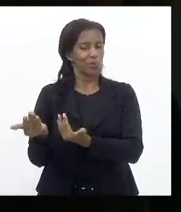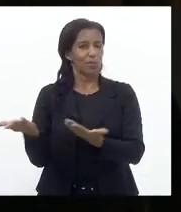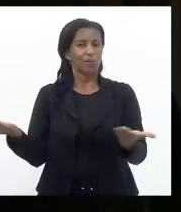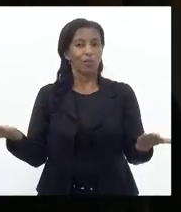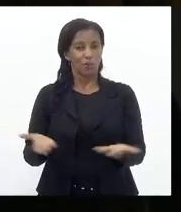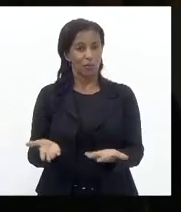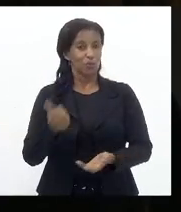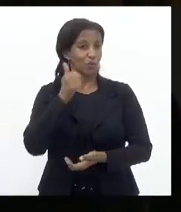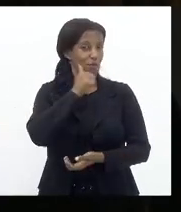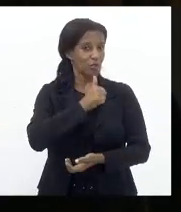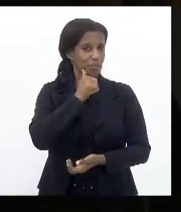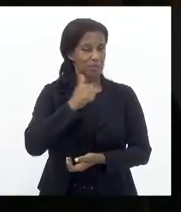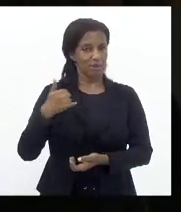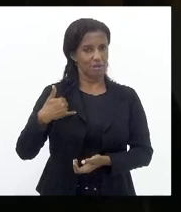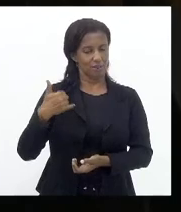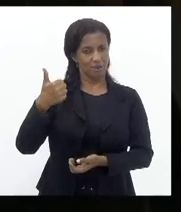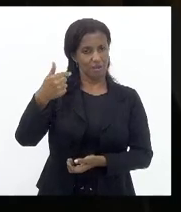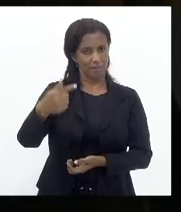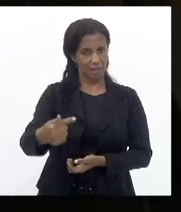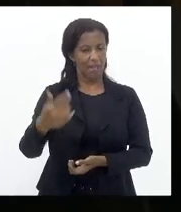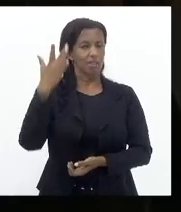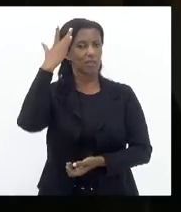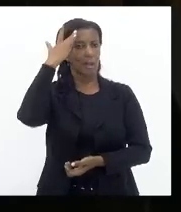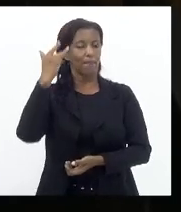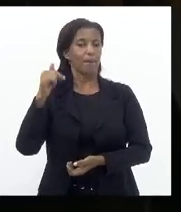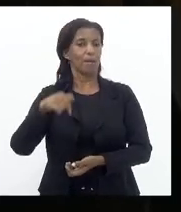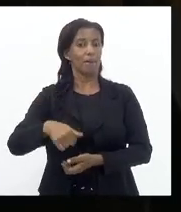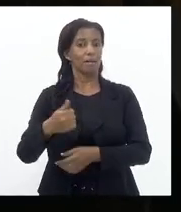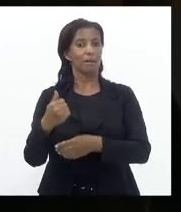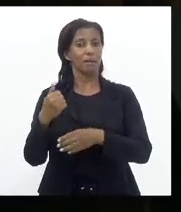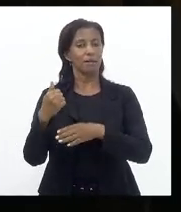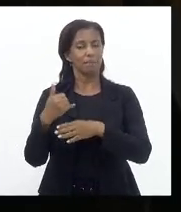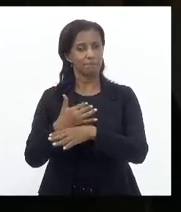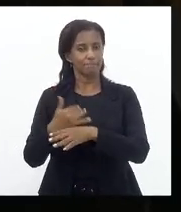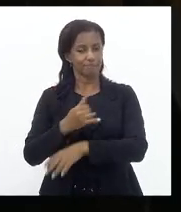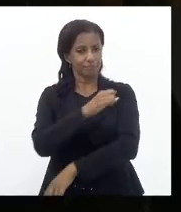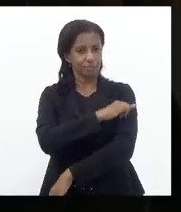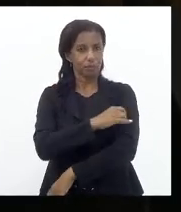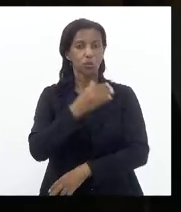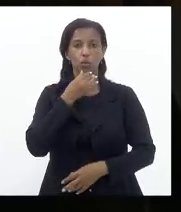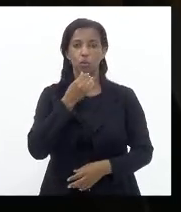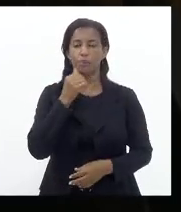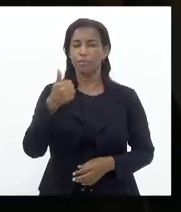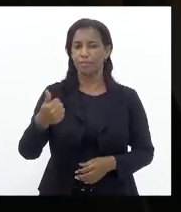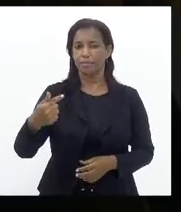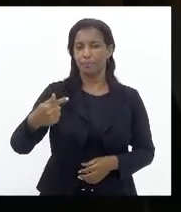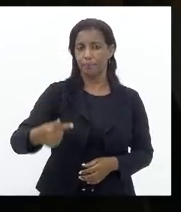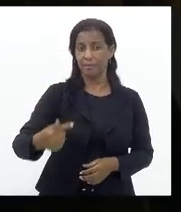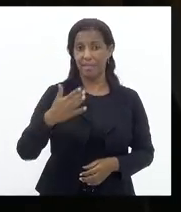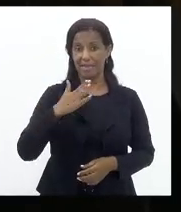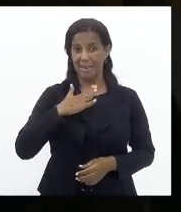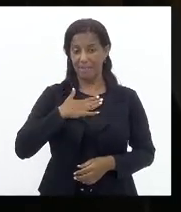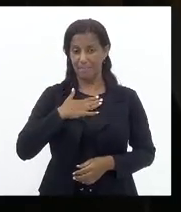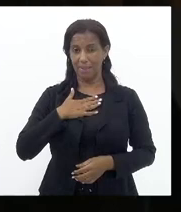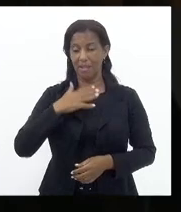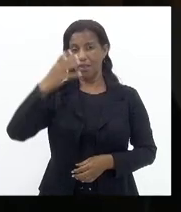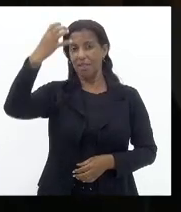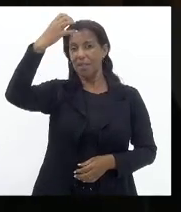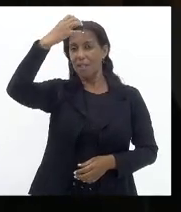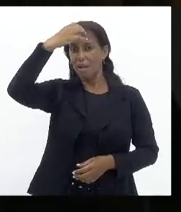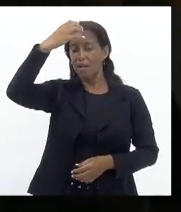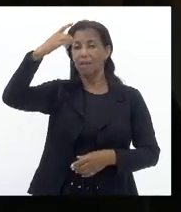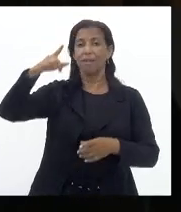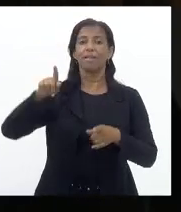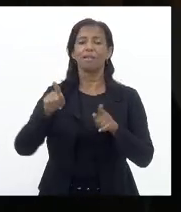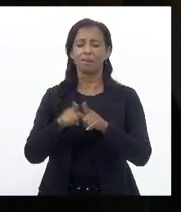As meninas De 17 anos Amanhã Aqui na cidade Do Rio de Janeiro Os meninos E na minha cidade Em Angra dos Reis